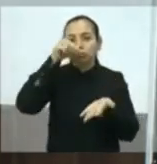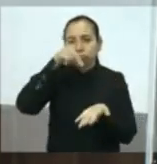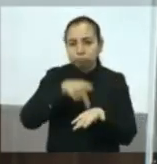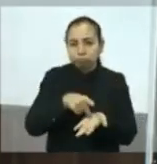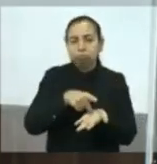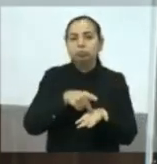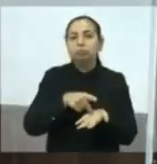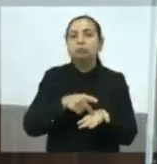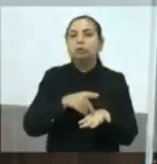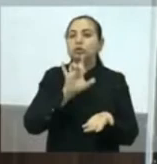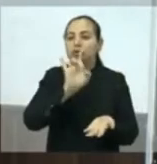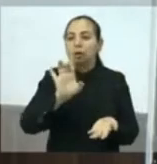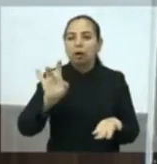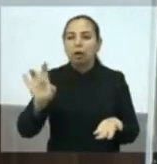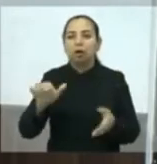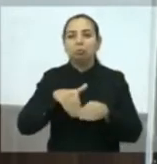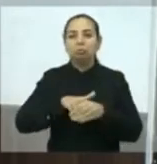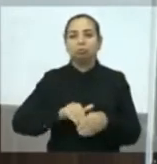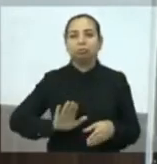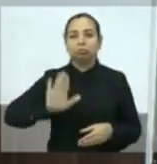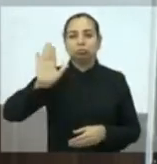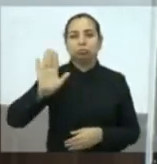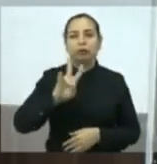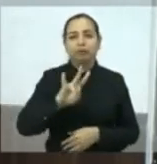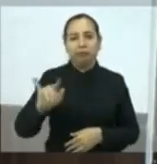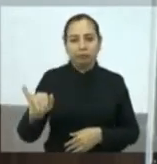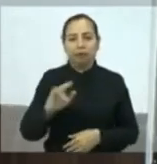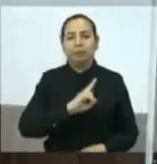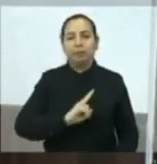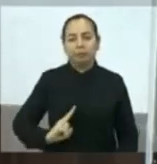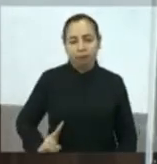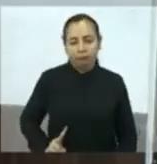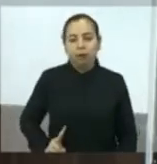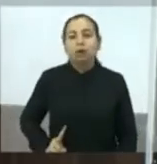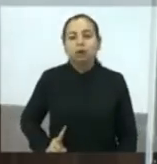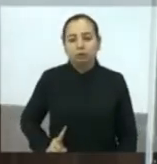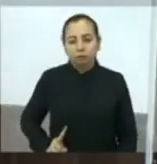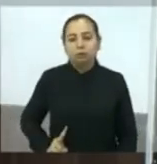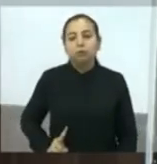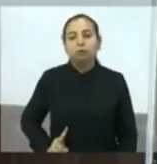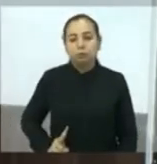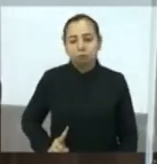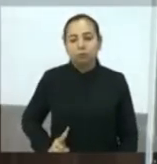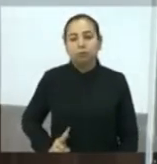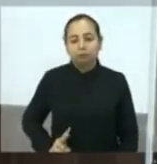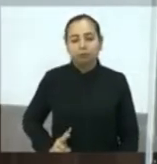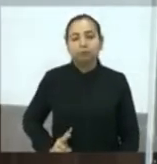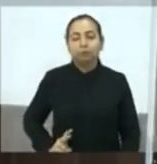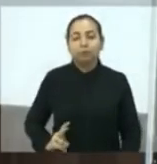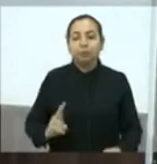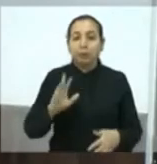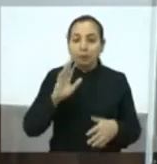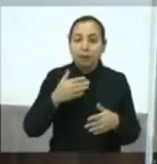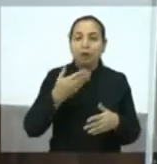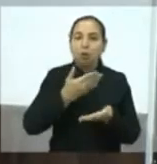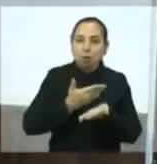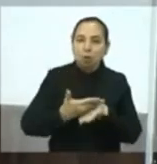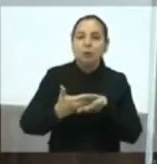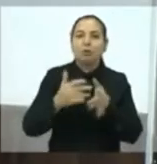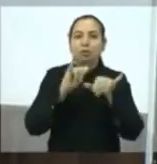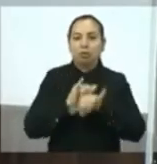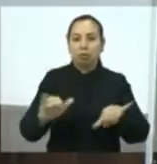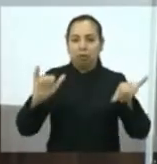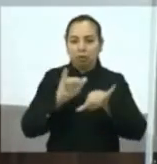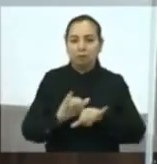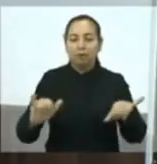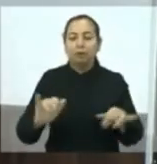candidaturas para breve iniciarmos formalmente a campanha. Mas já fico muito animado de